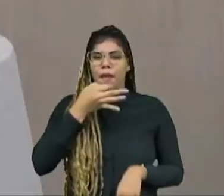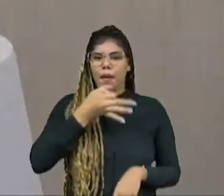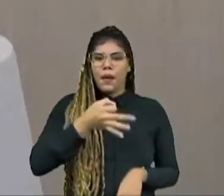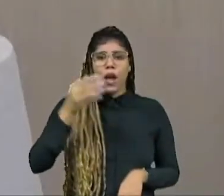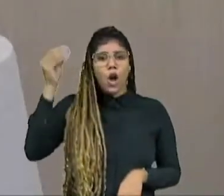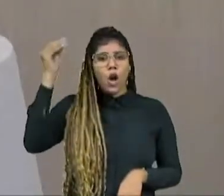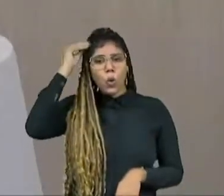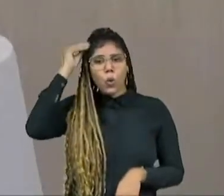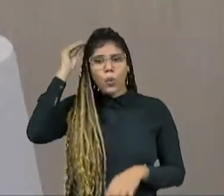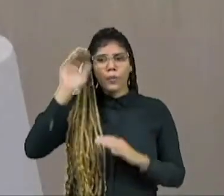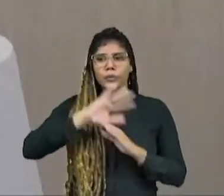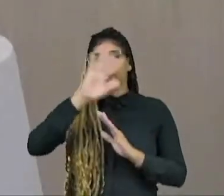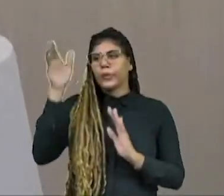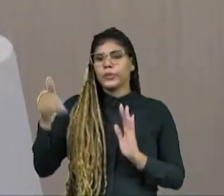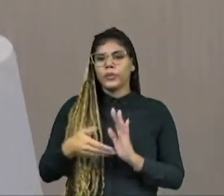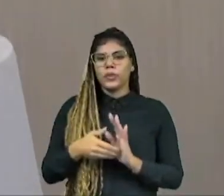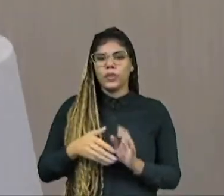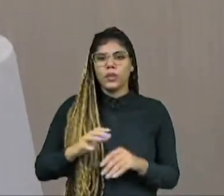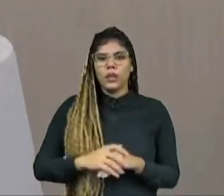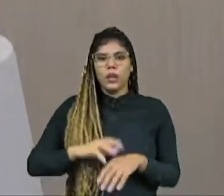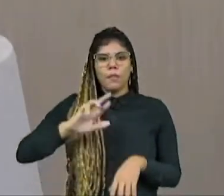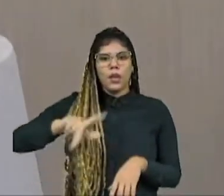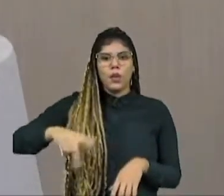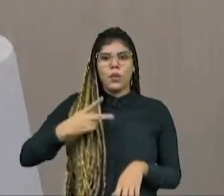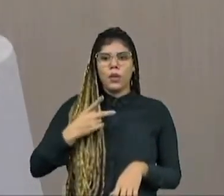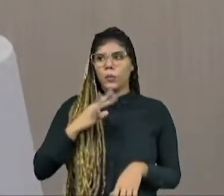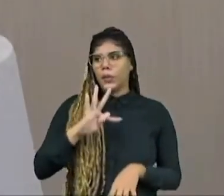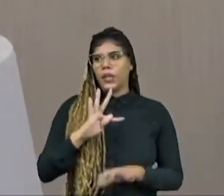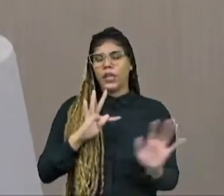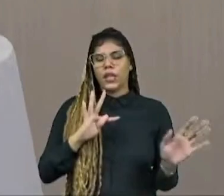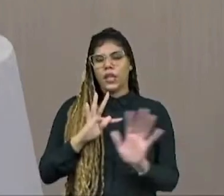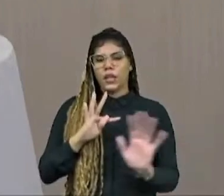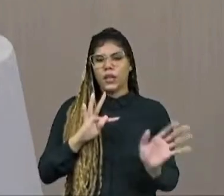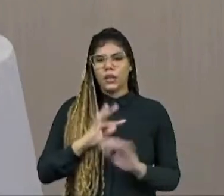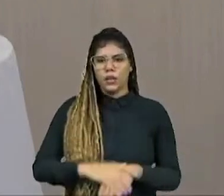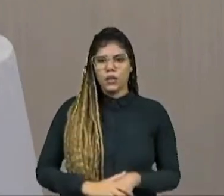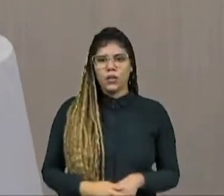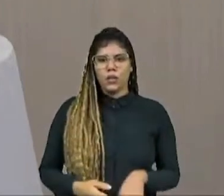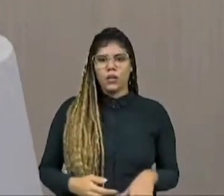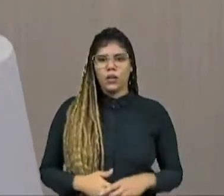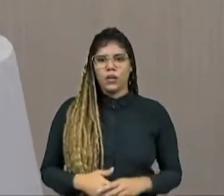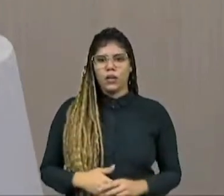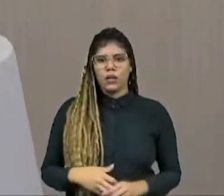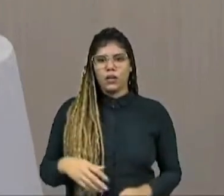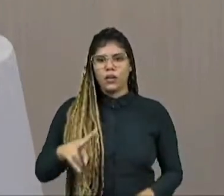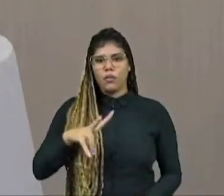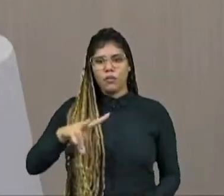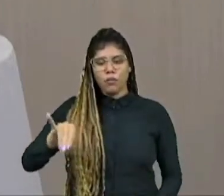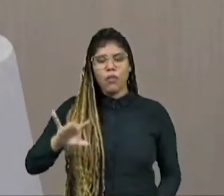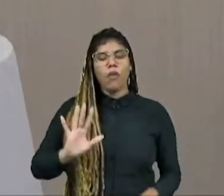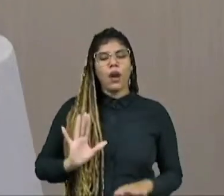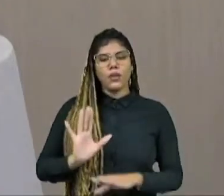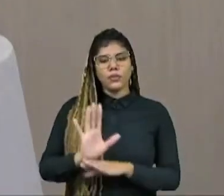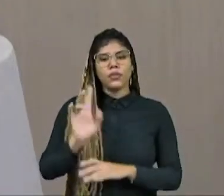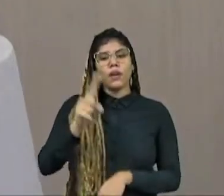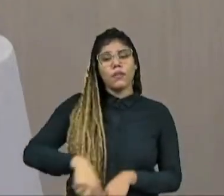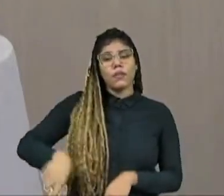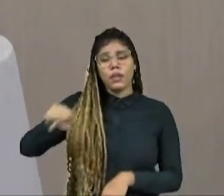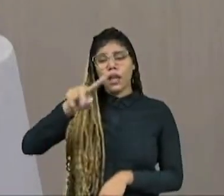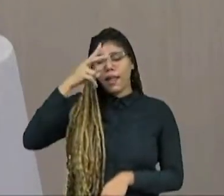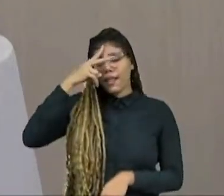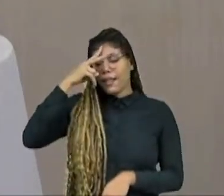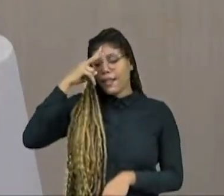A culpa é de todo mundo. A culpa só não é do PT, mas eu vou fazer um exercício de memória com os